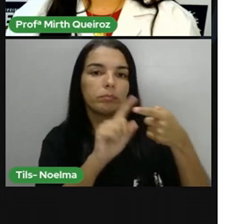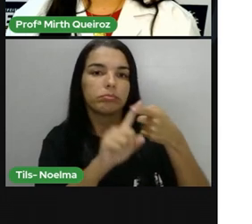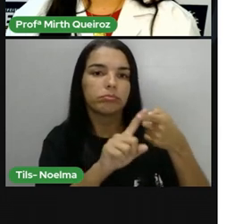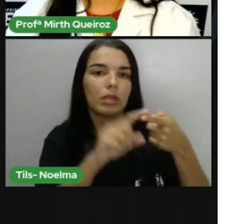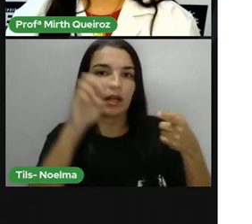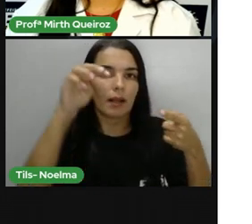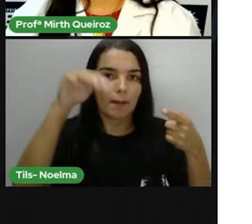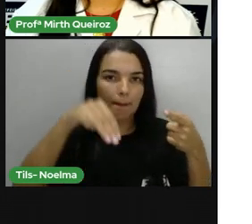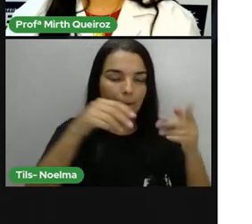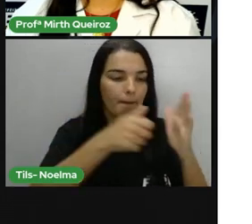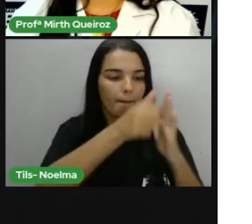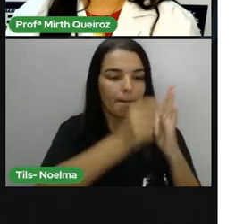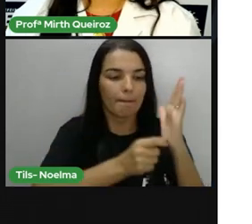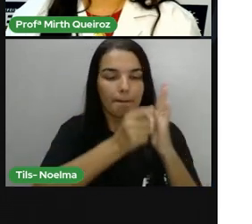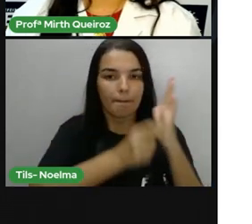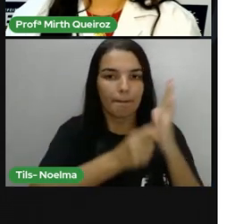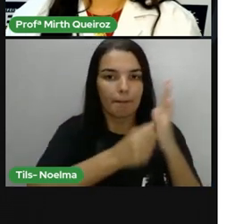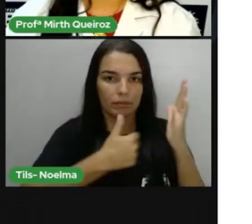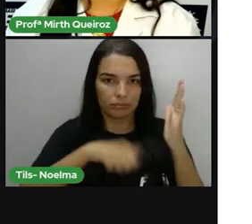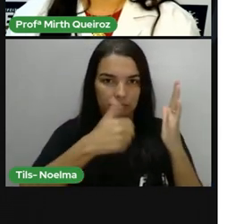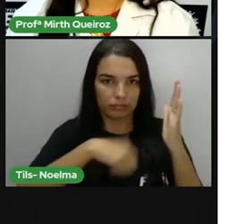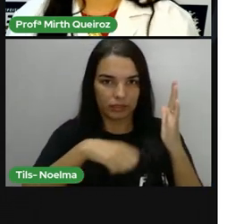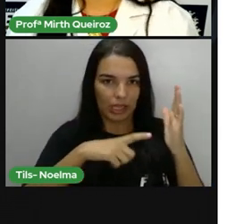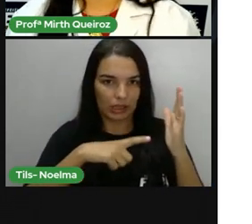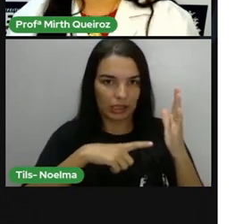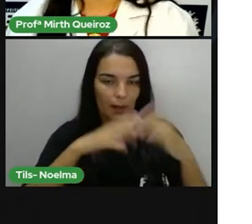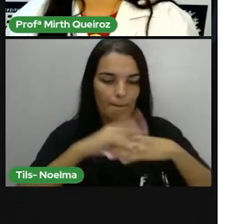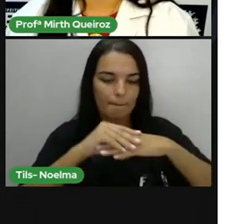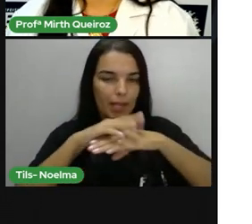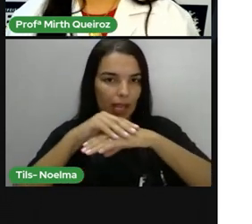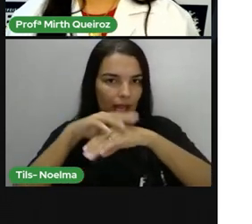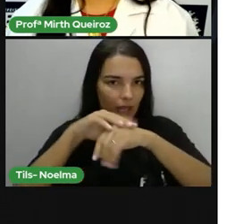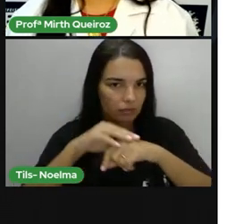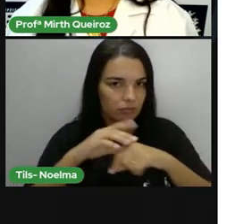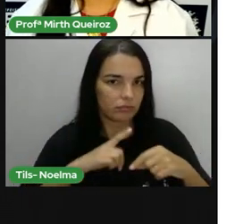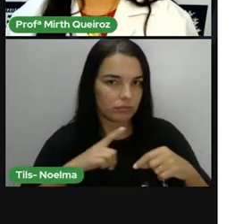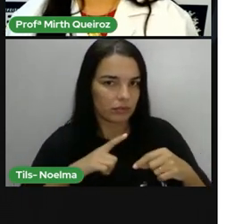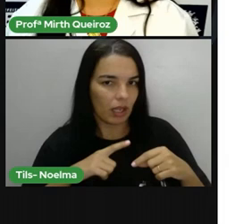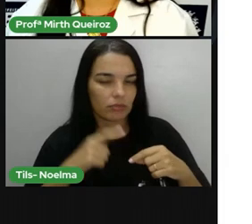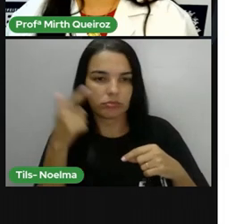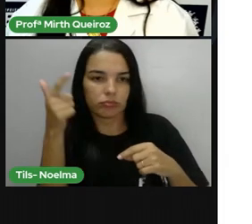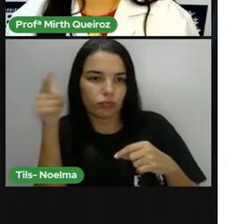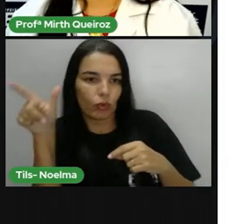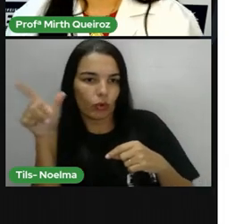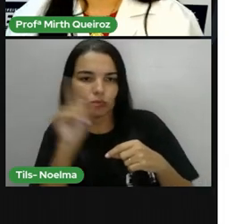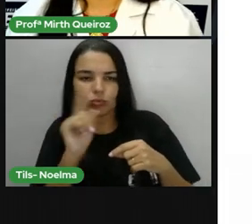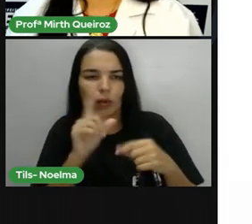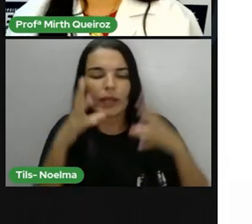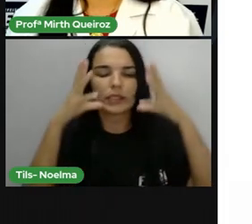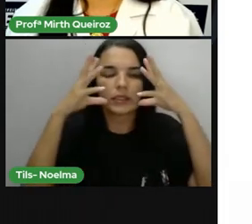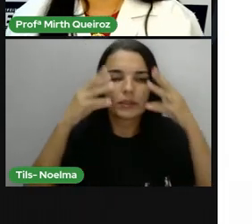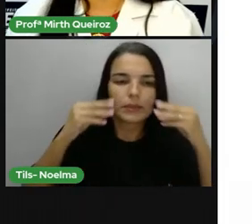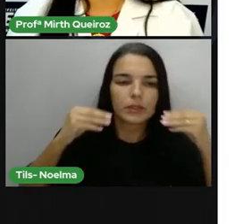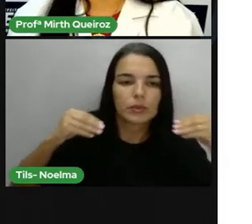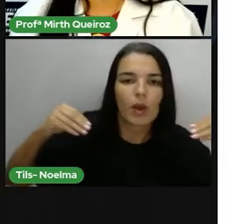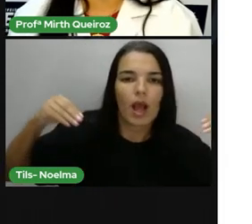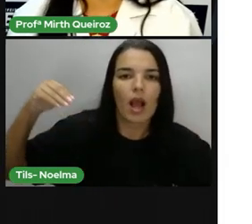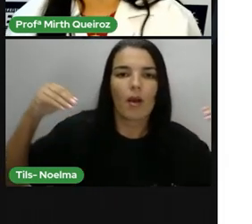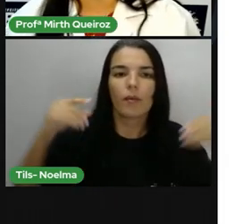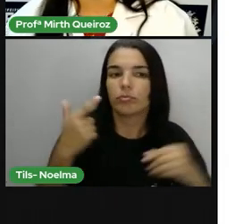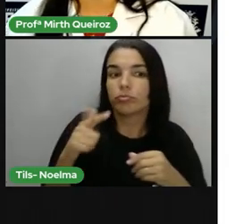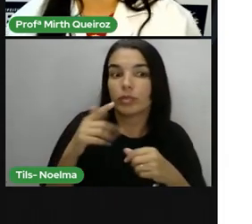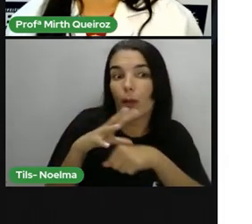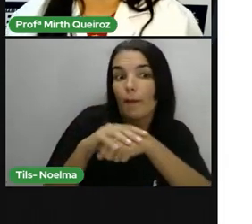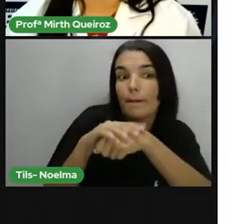material, ele é materiais, tangíveis, Palpáveis. O imaterial é mais espiritual e